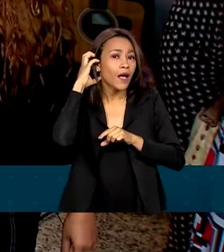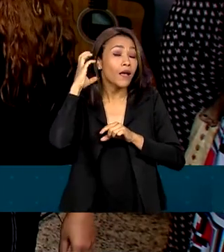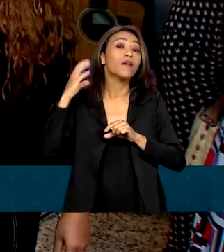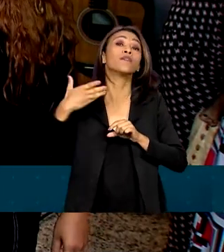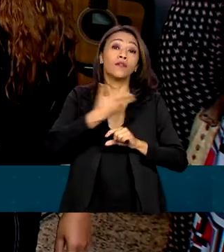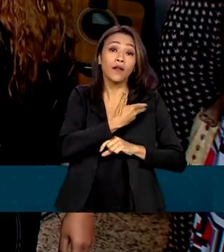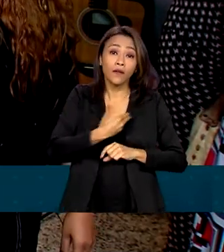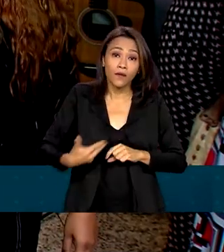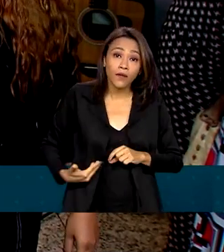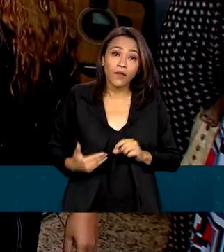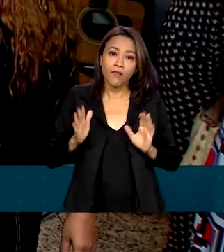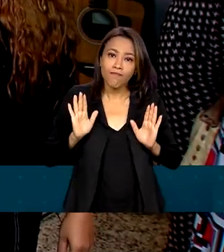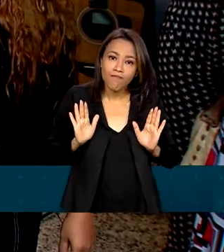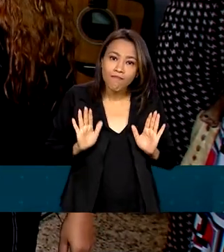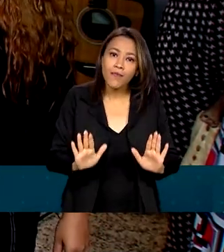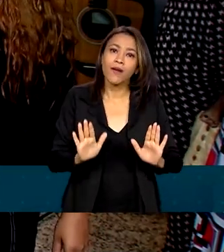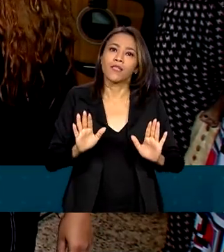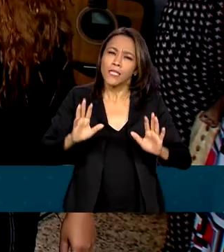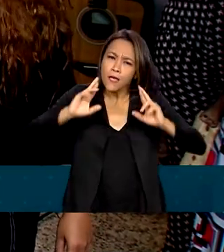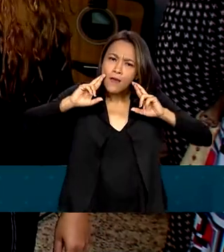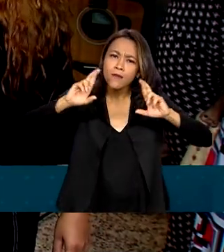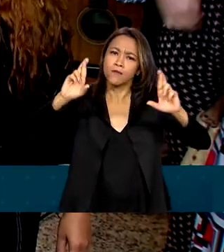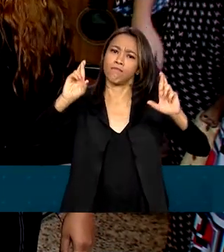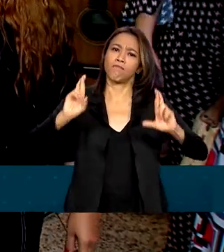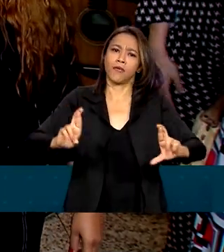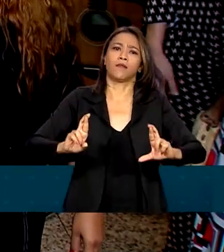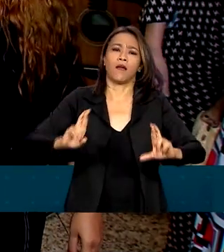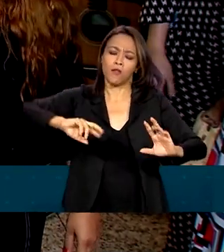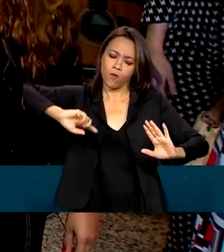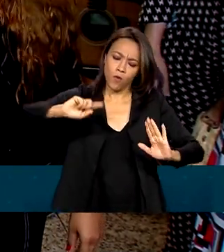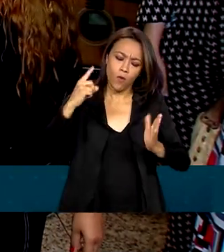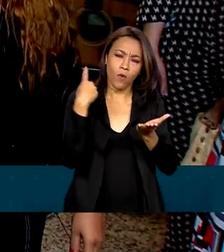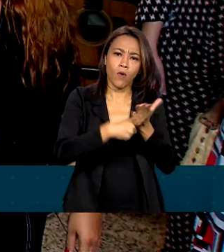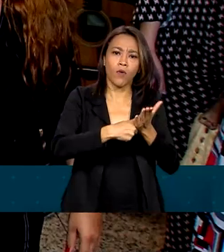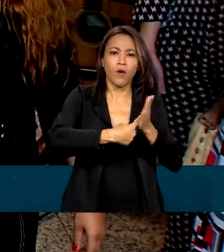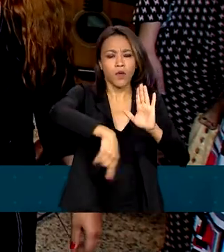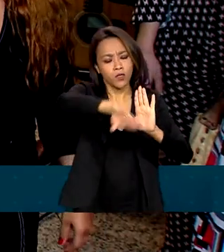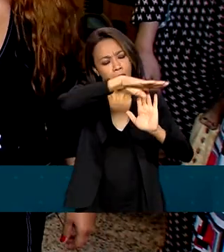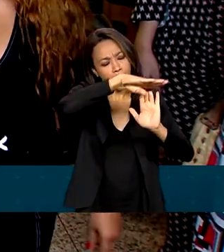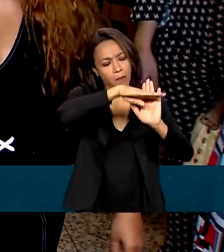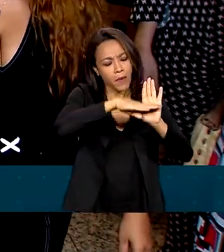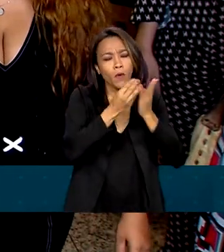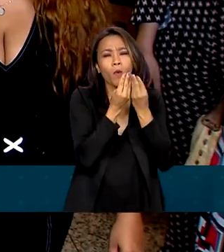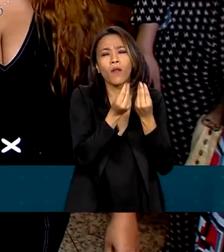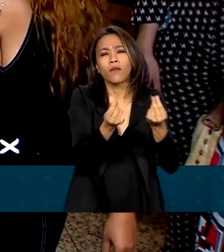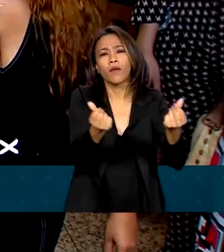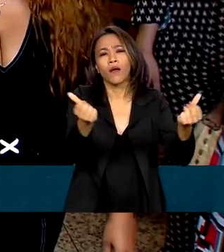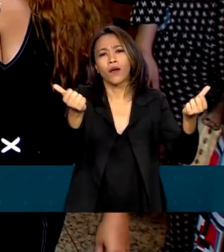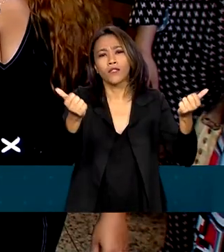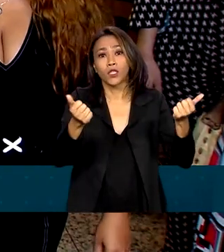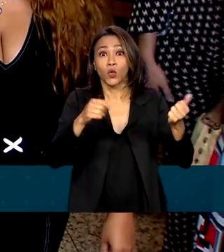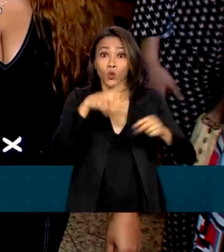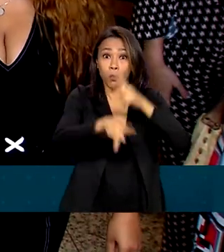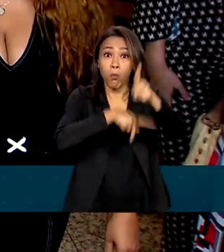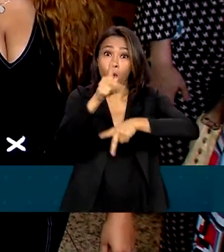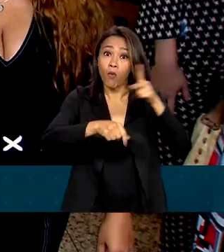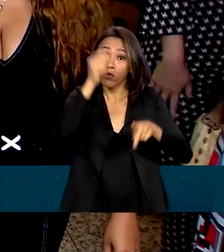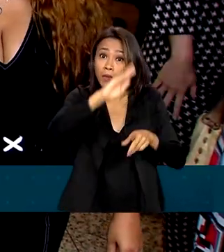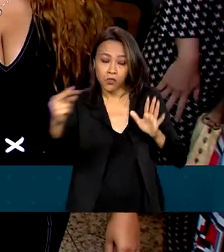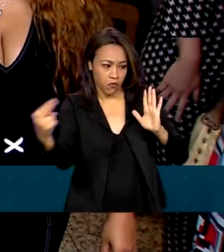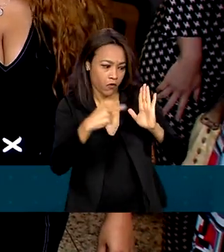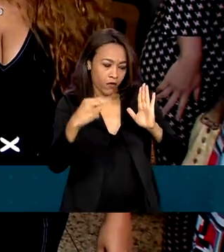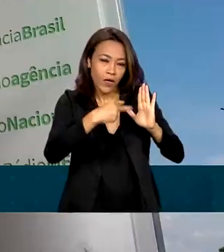mas uma cabeça de rede respeitada, com programação de qualidade, onde o Brasil se enxerga e que nós possamos ser uma